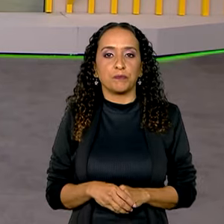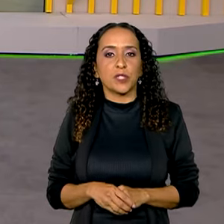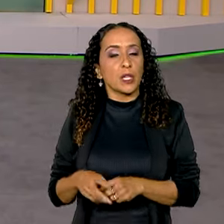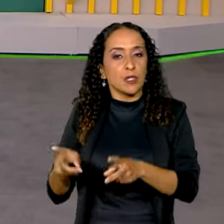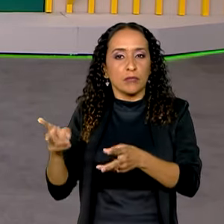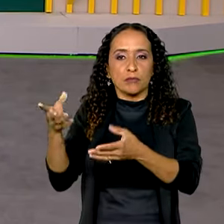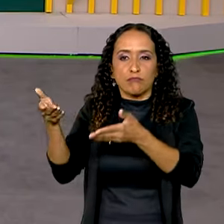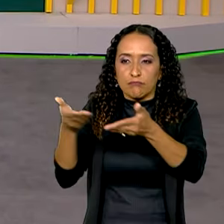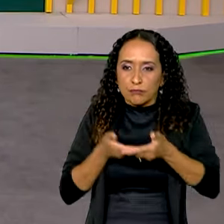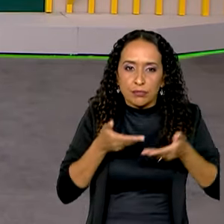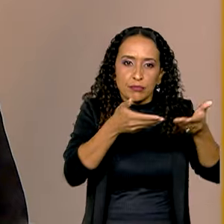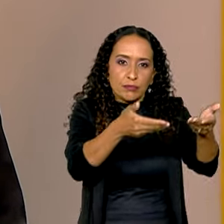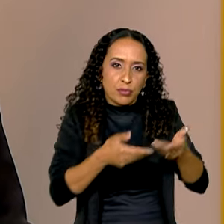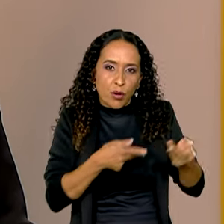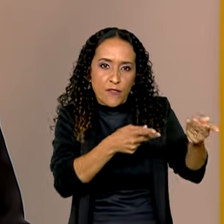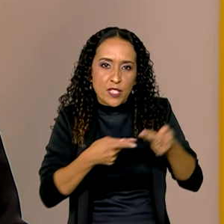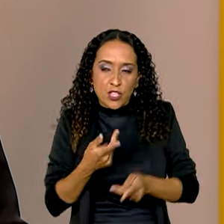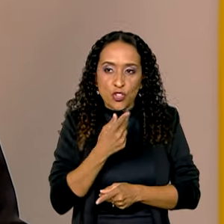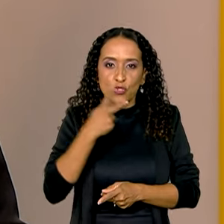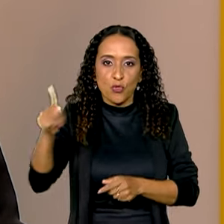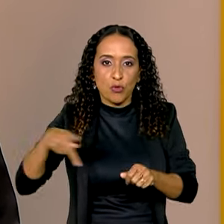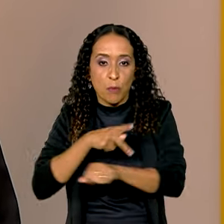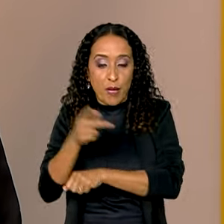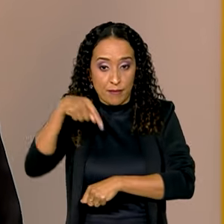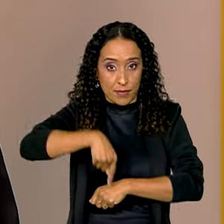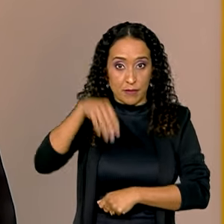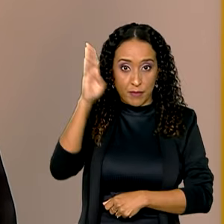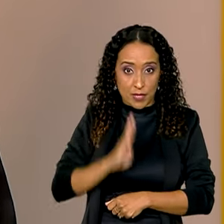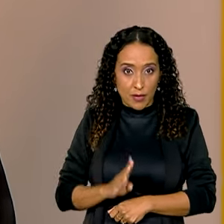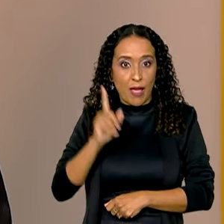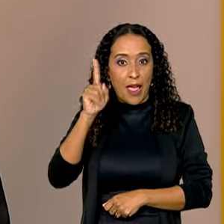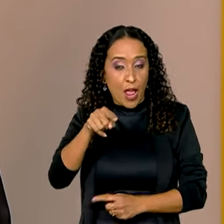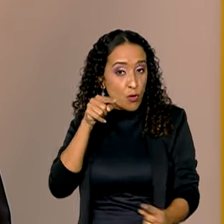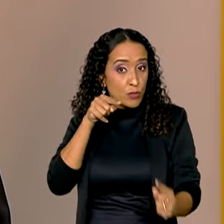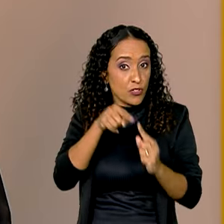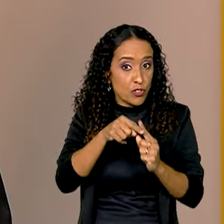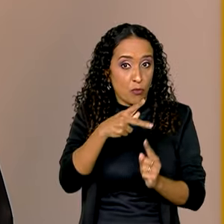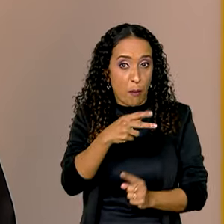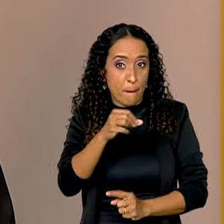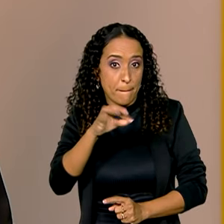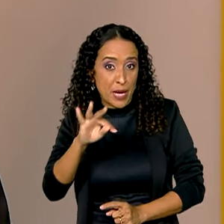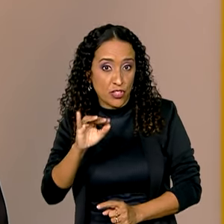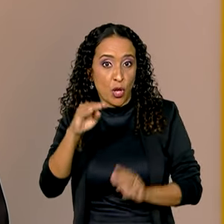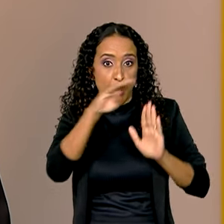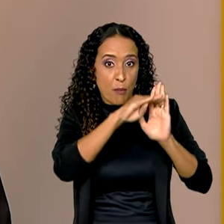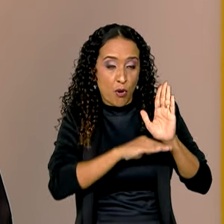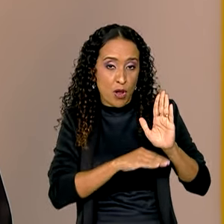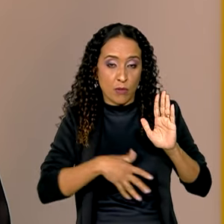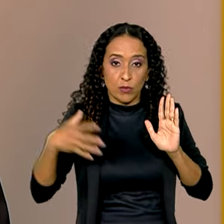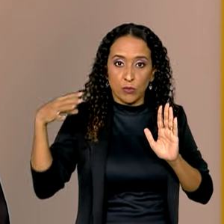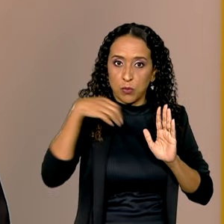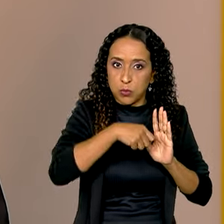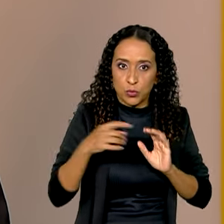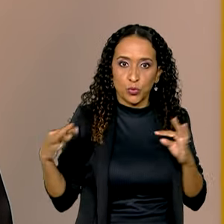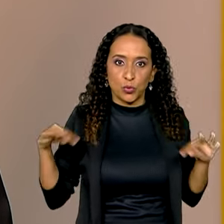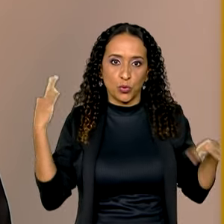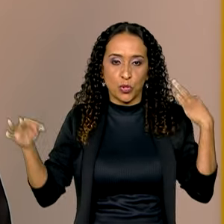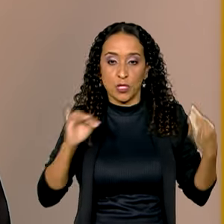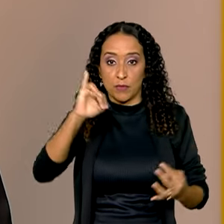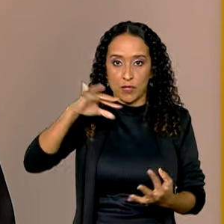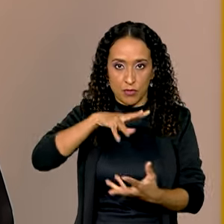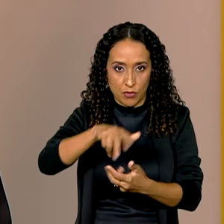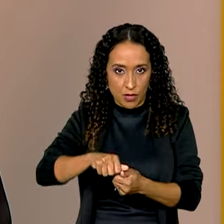Atrair mais visitantes estrangeiros para o Brasil, esse é o objetivo do PAT, o Programa de Aceleração do Turismo